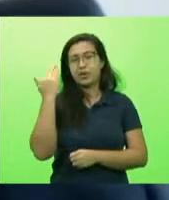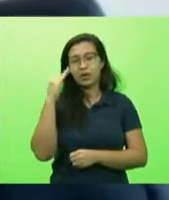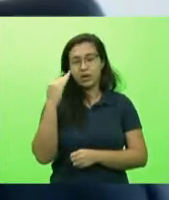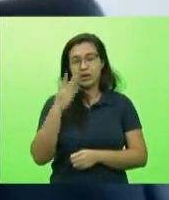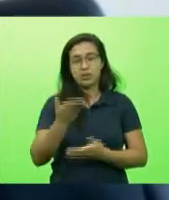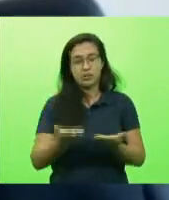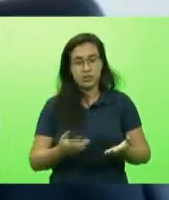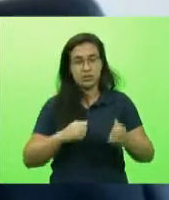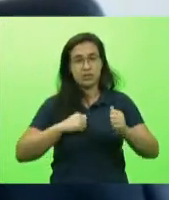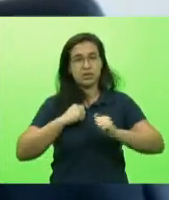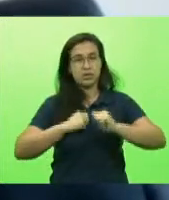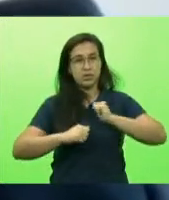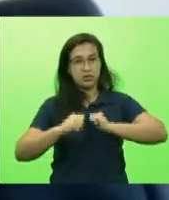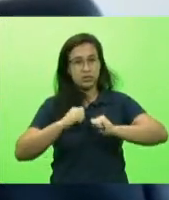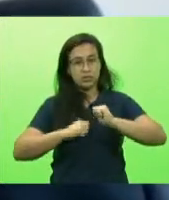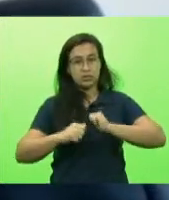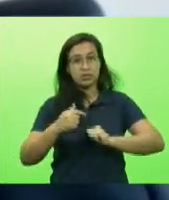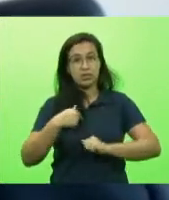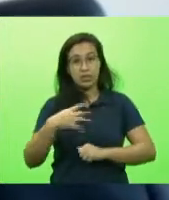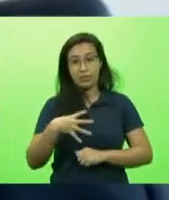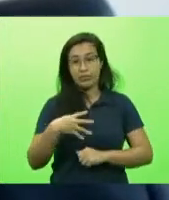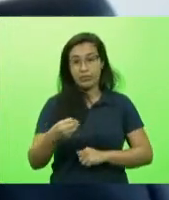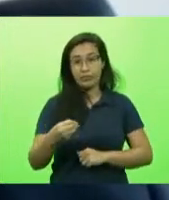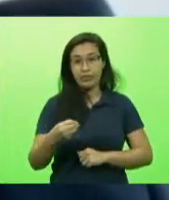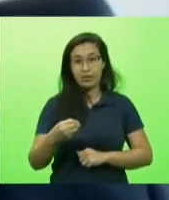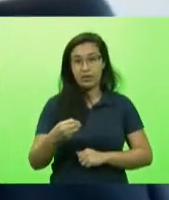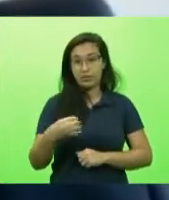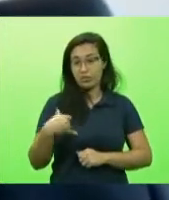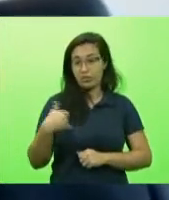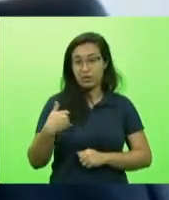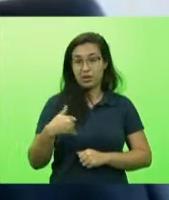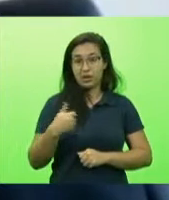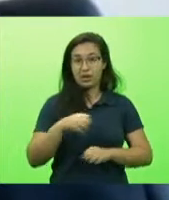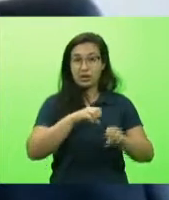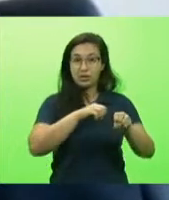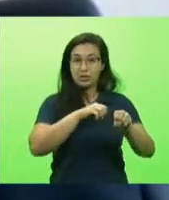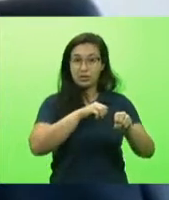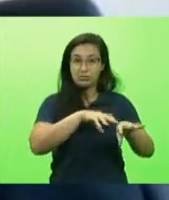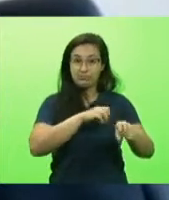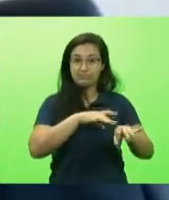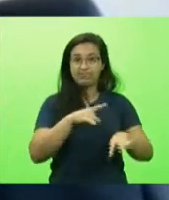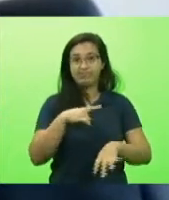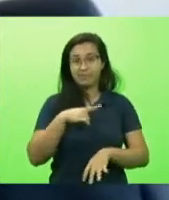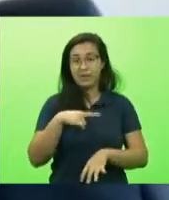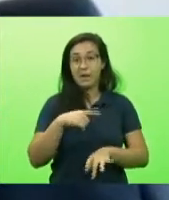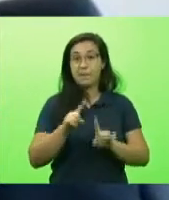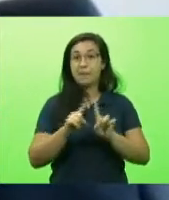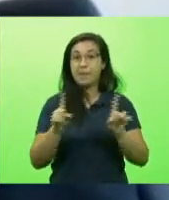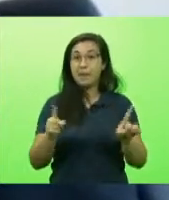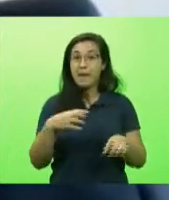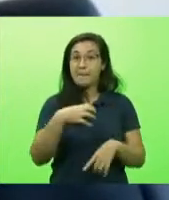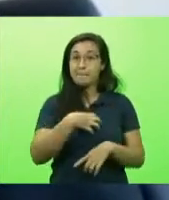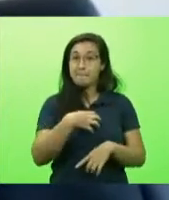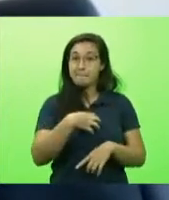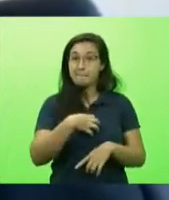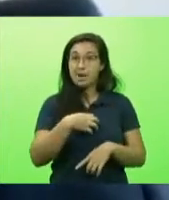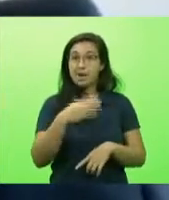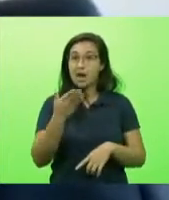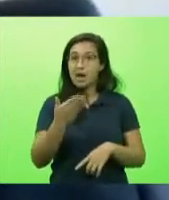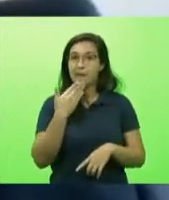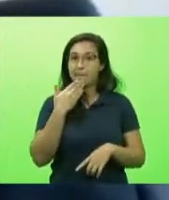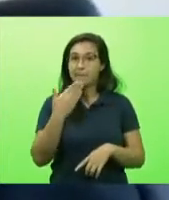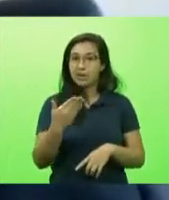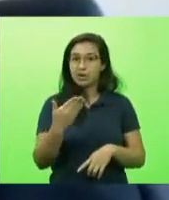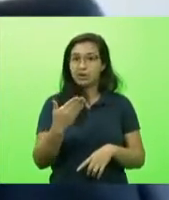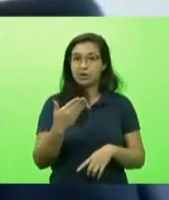tenho filho em idade escolar mas também preciso alertar que a Bahia ela não fez aquisição da Sputnik ela fez uma